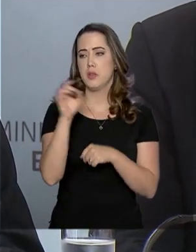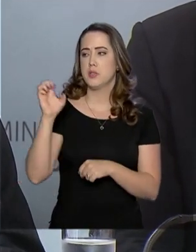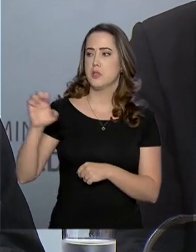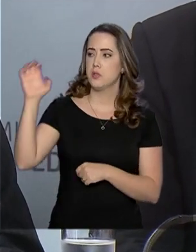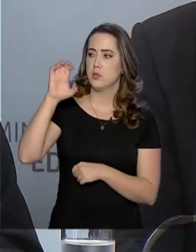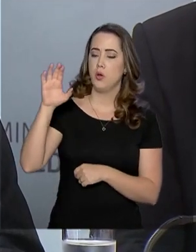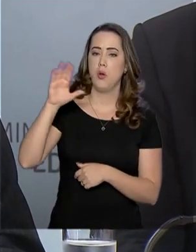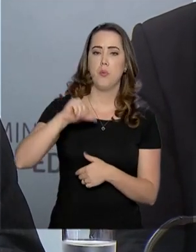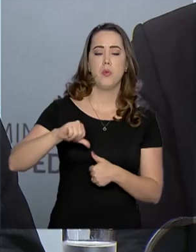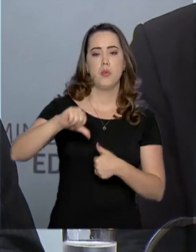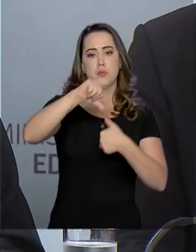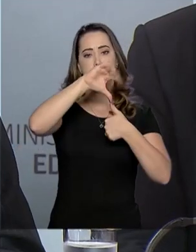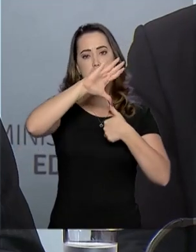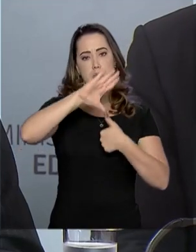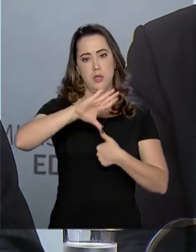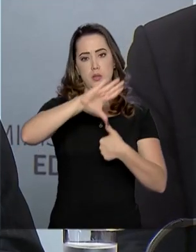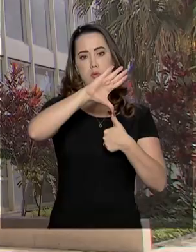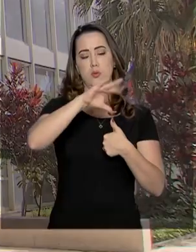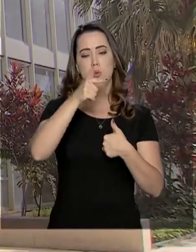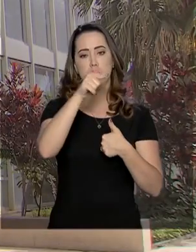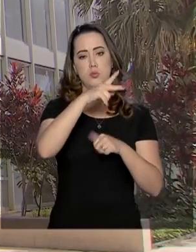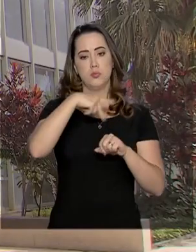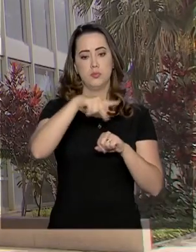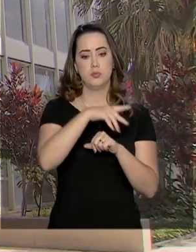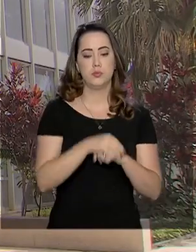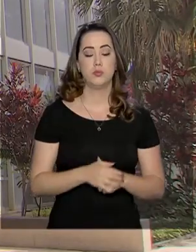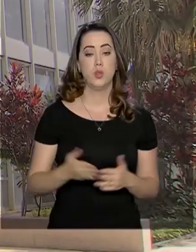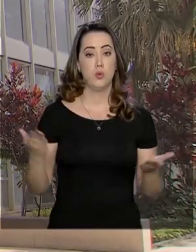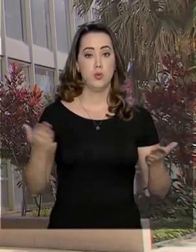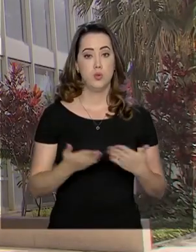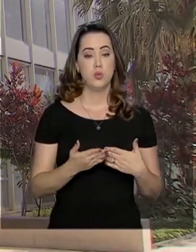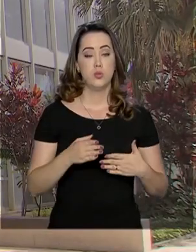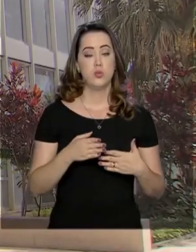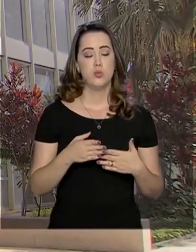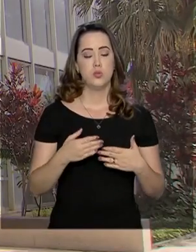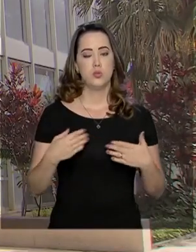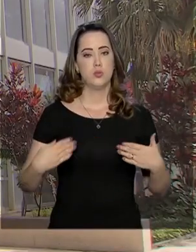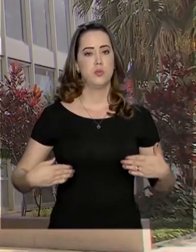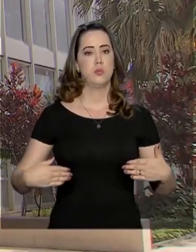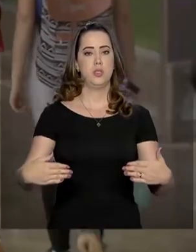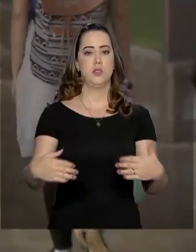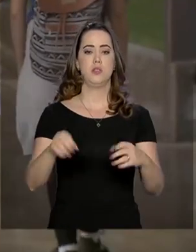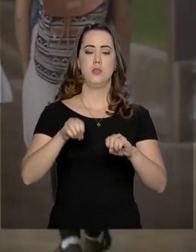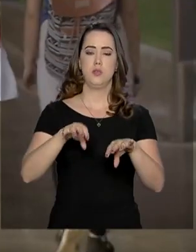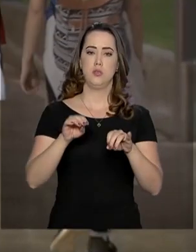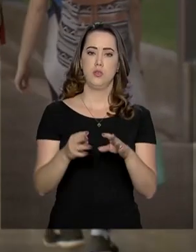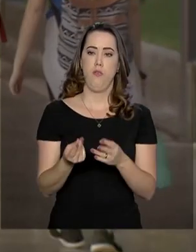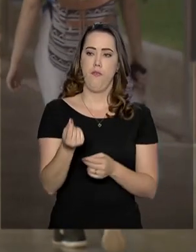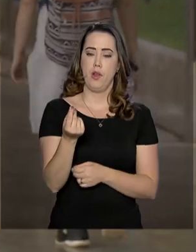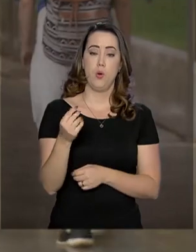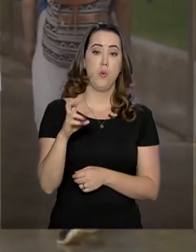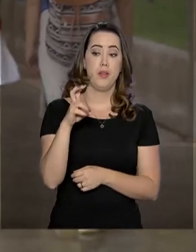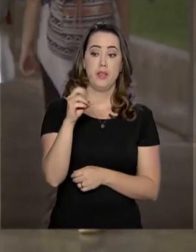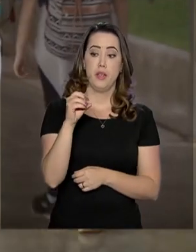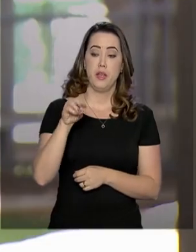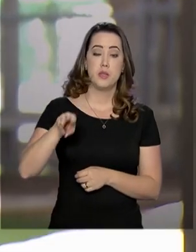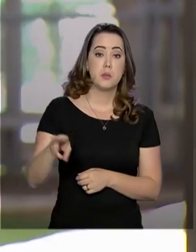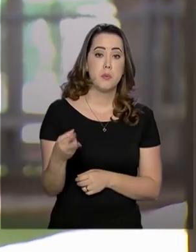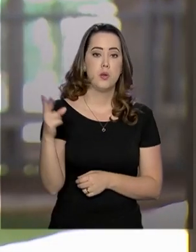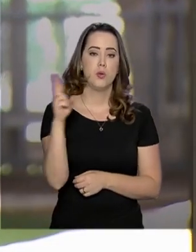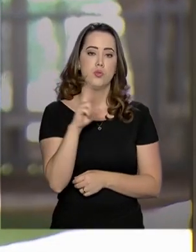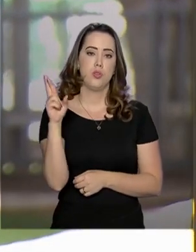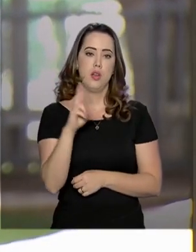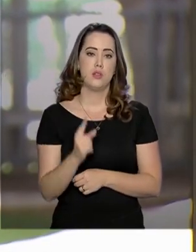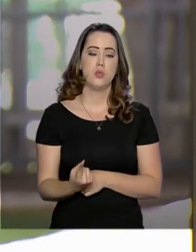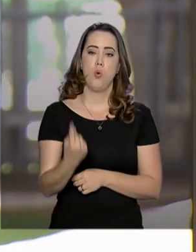América do Norte e em outros países. Hoje, o Ministério da Educação gasta em média por ano 500 milhões de reais para